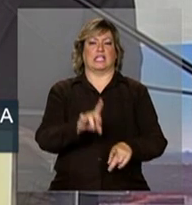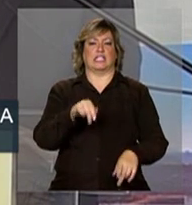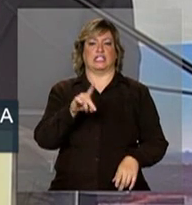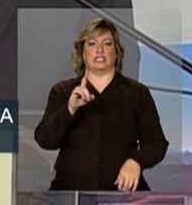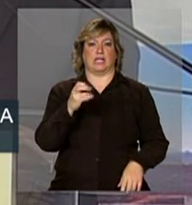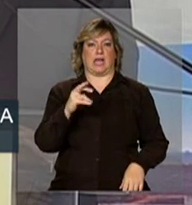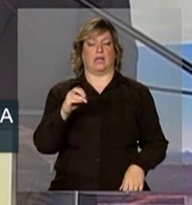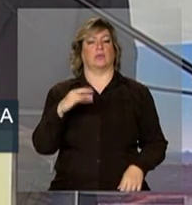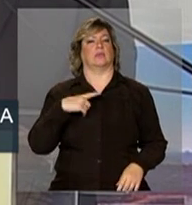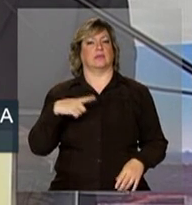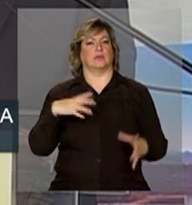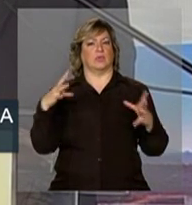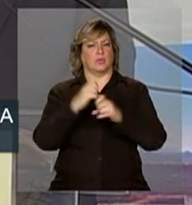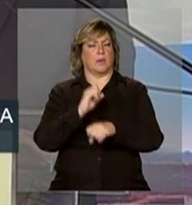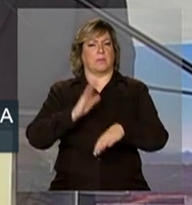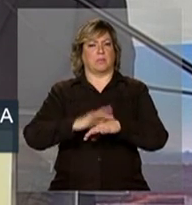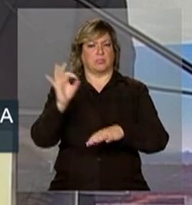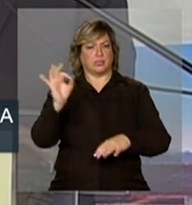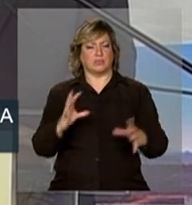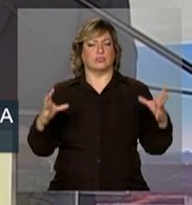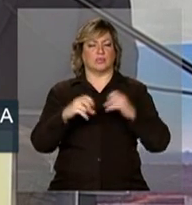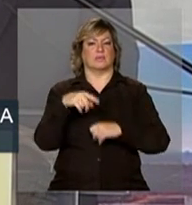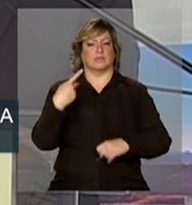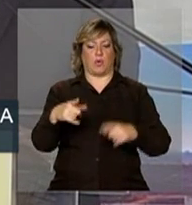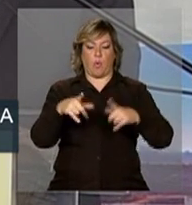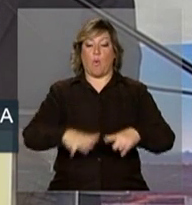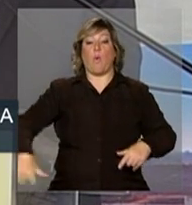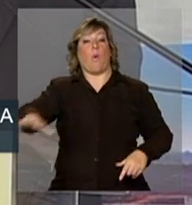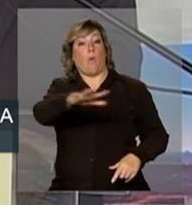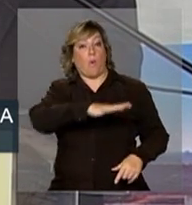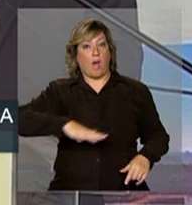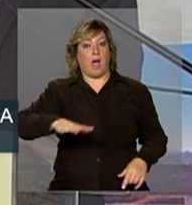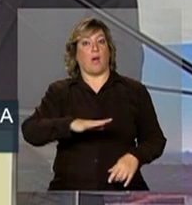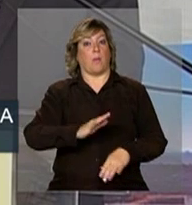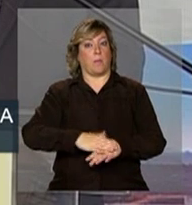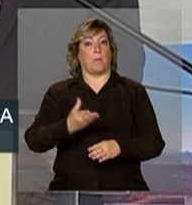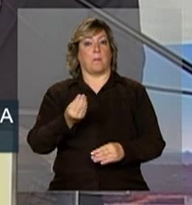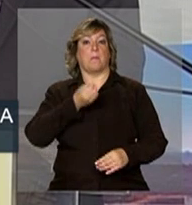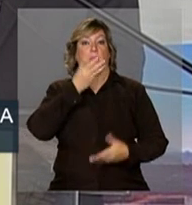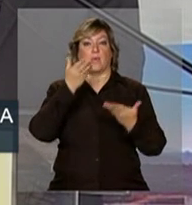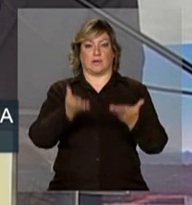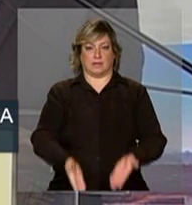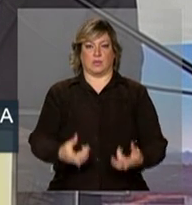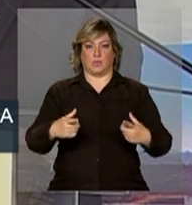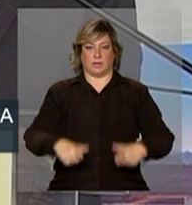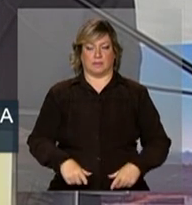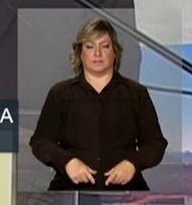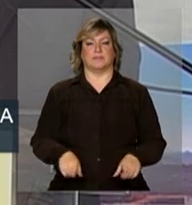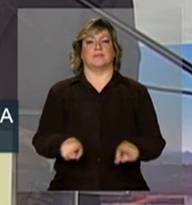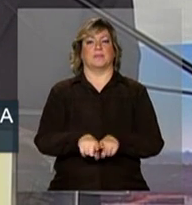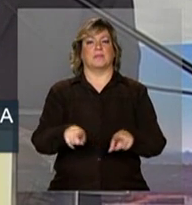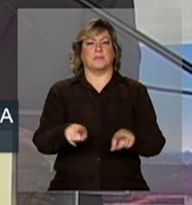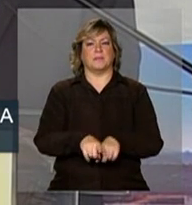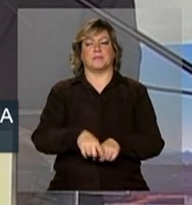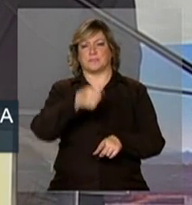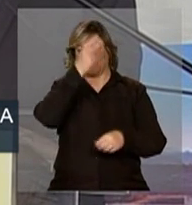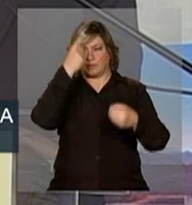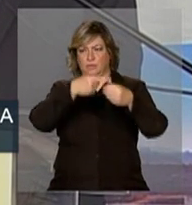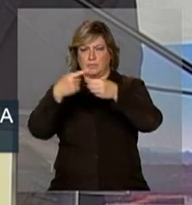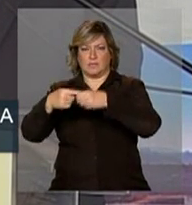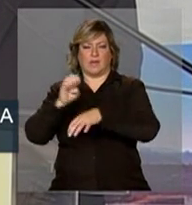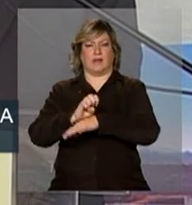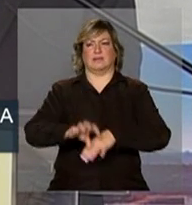% de mão de obra local. Por meio de parcerias com os governos estaduais e municipais, foram desenvolvidas